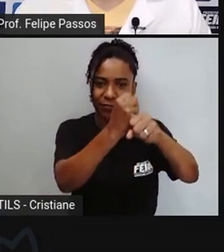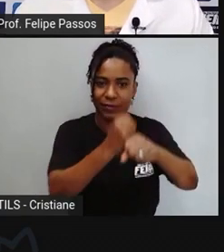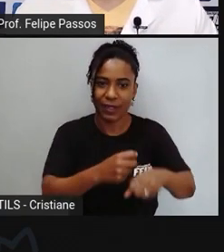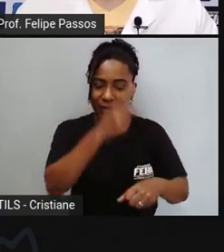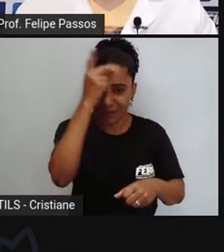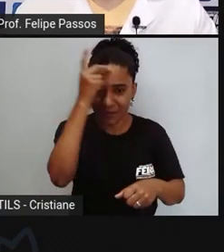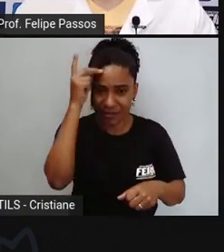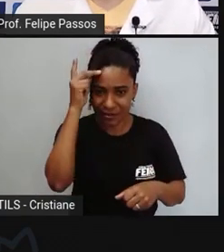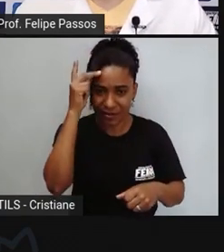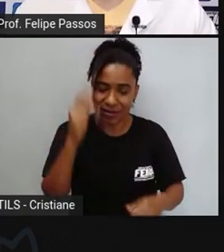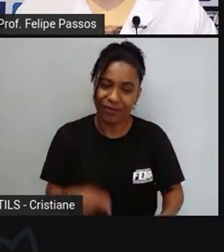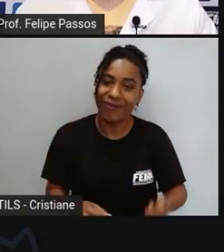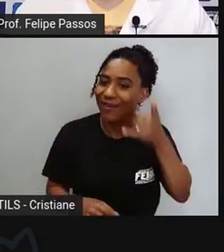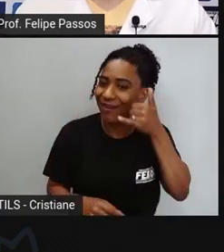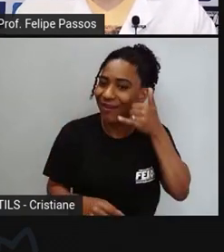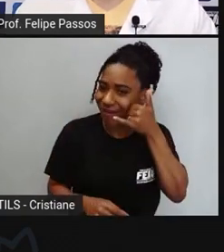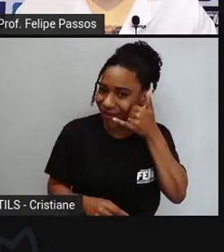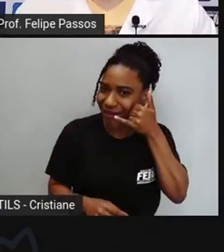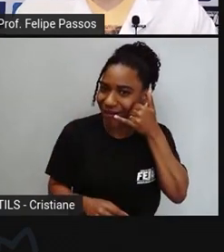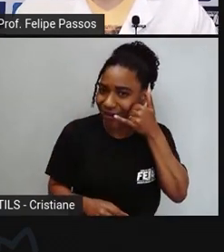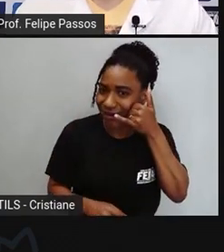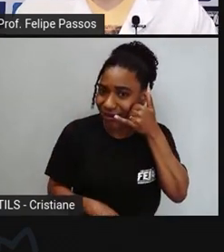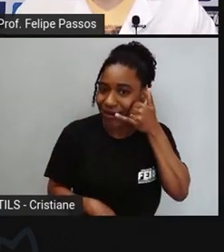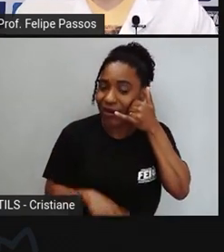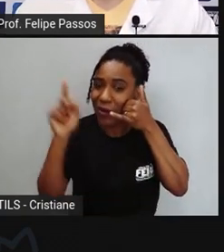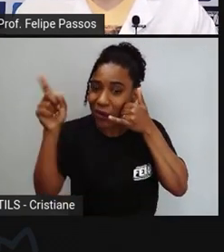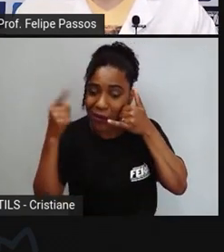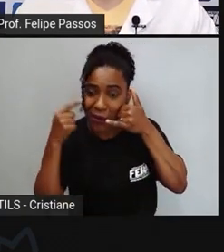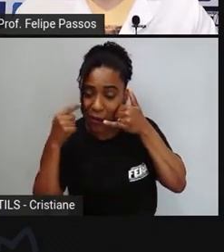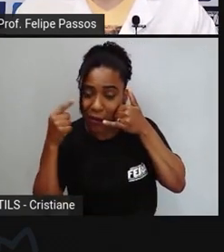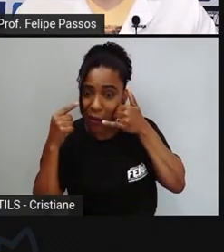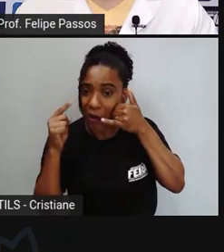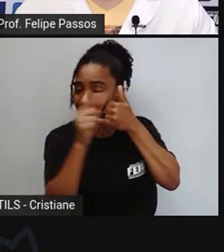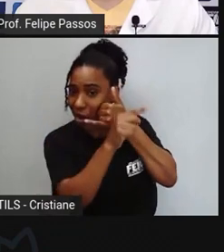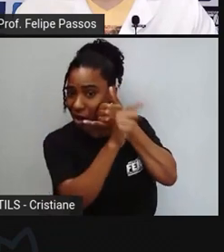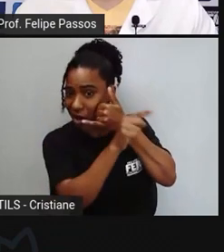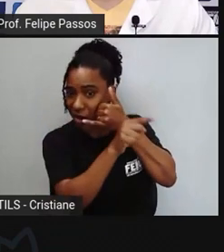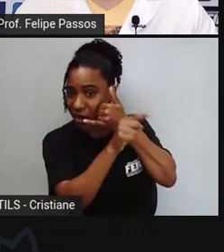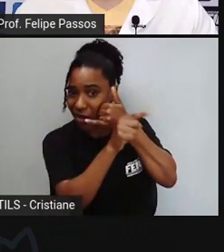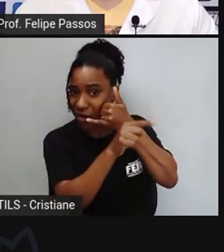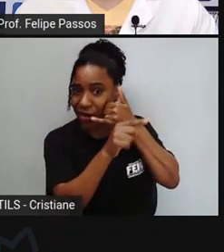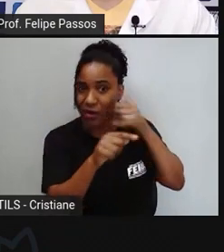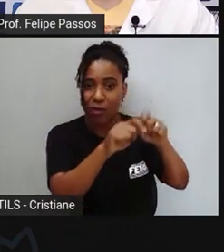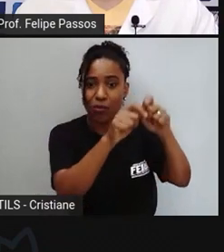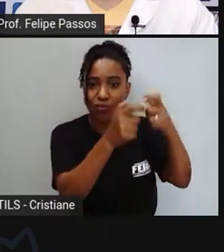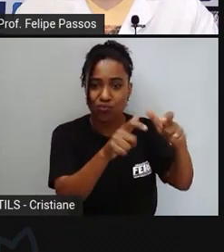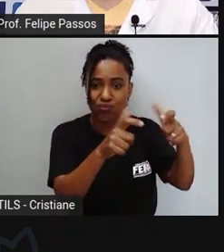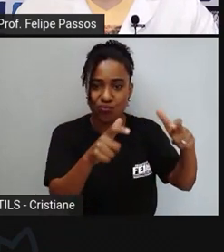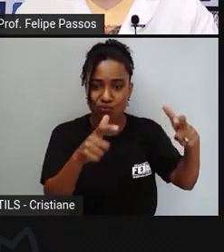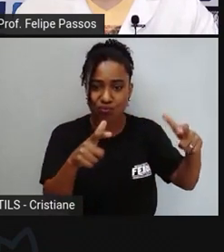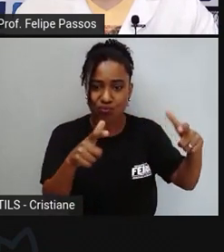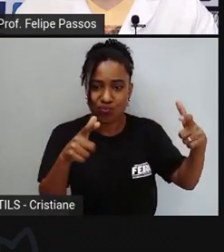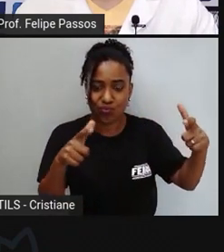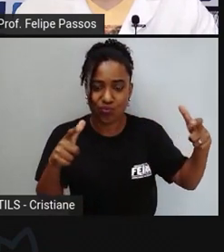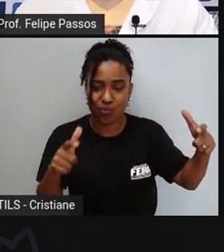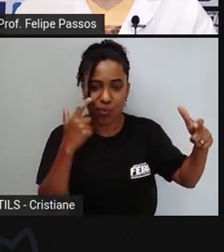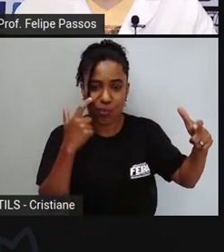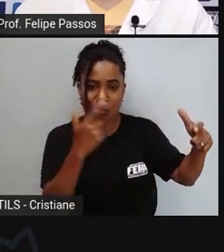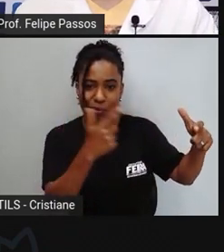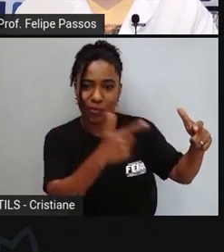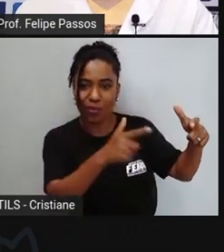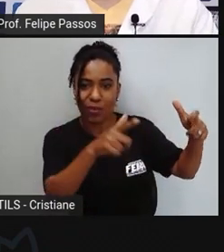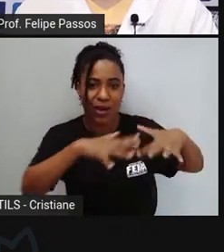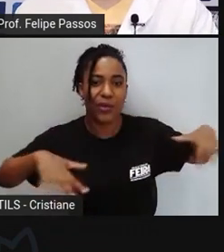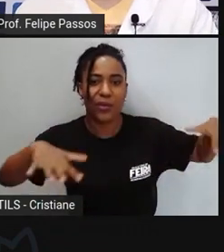programa de rádio e dizer olha estão tirando minha oportunidade de área